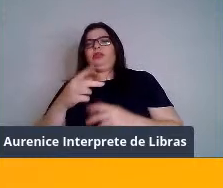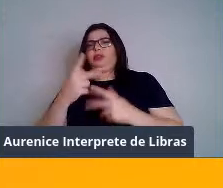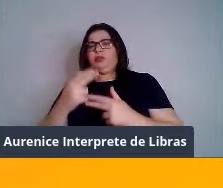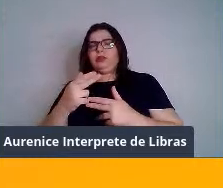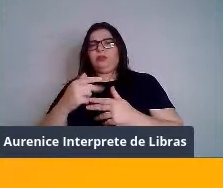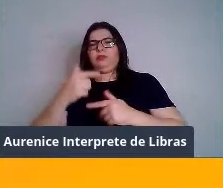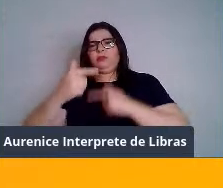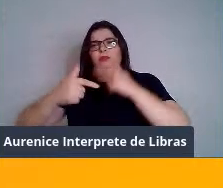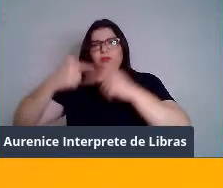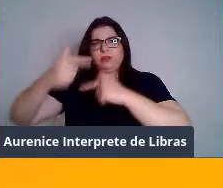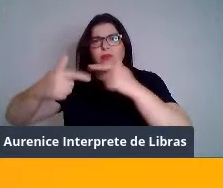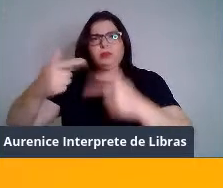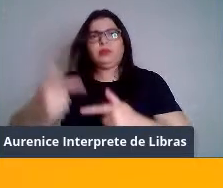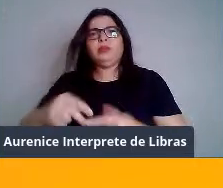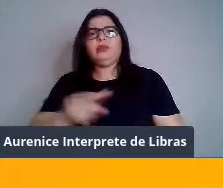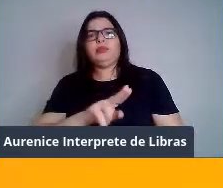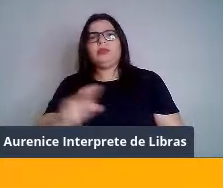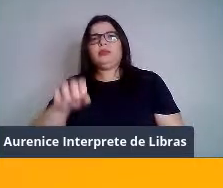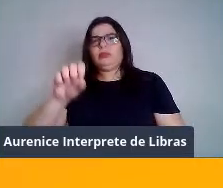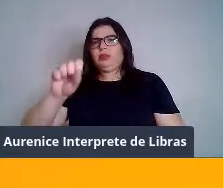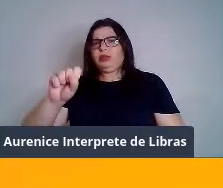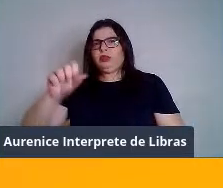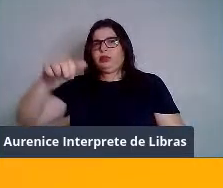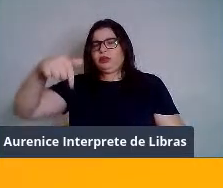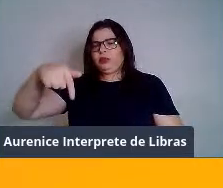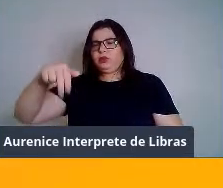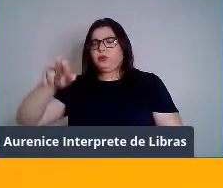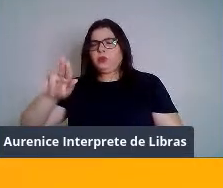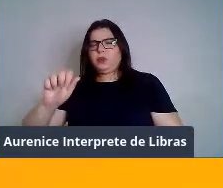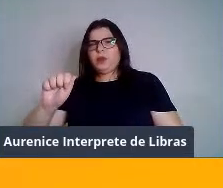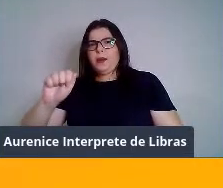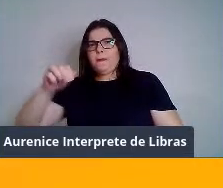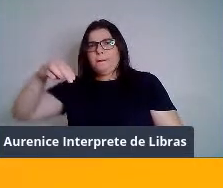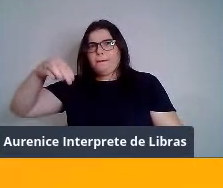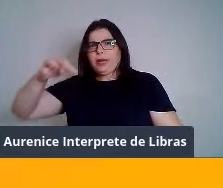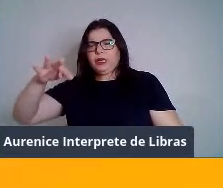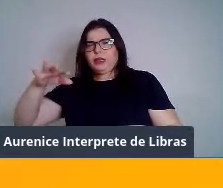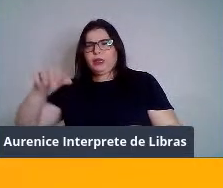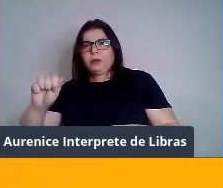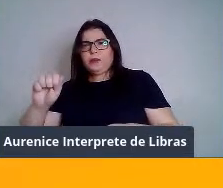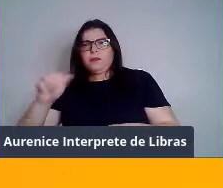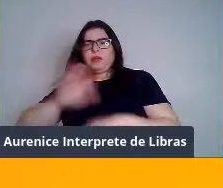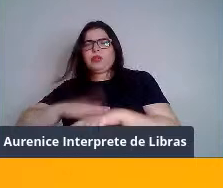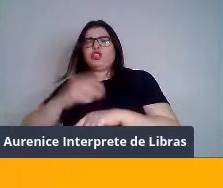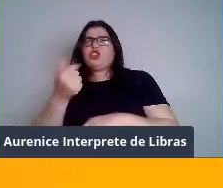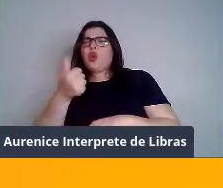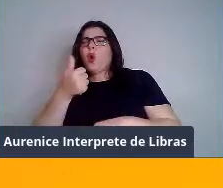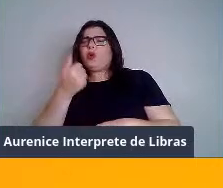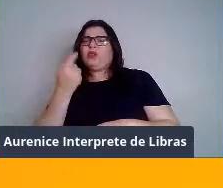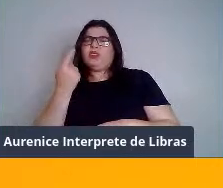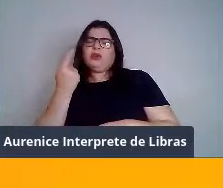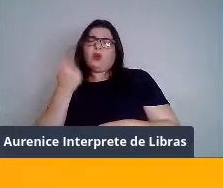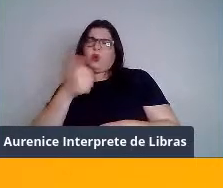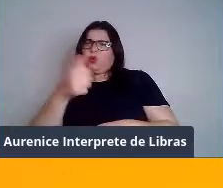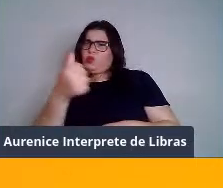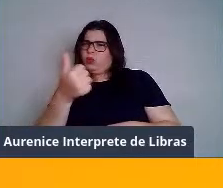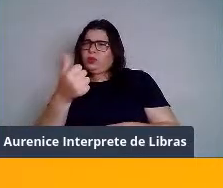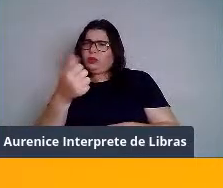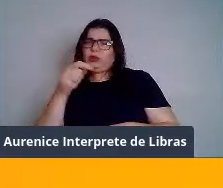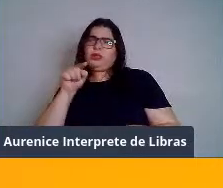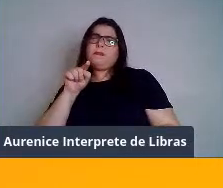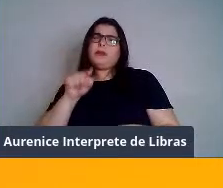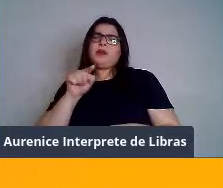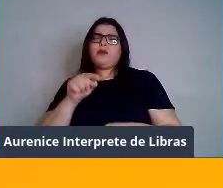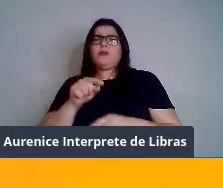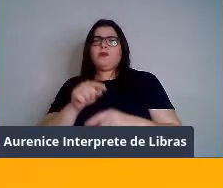Esquamata. Essa linhagem reúne mais de 11 mil espécies, né? E, consequentemente, a gente está usando aqui o termo lagarto, mas